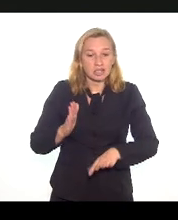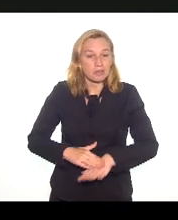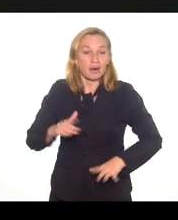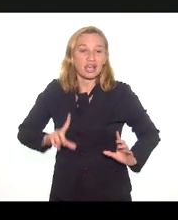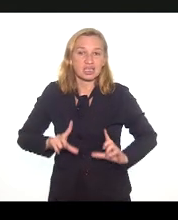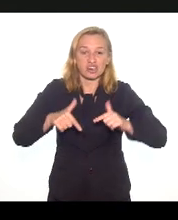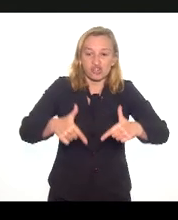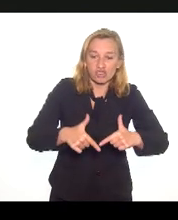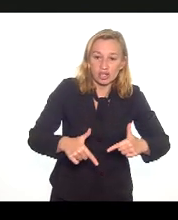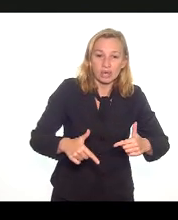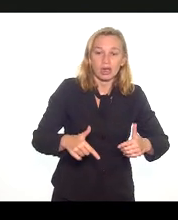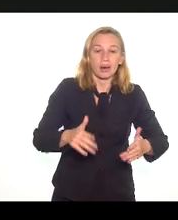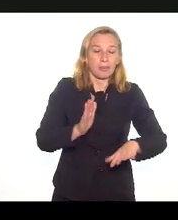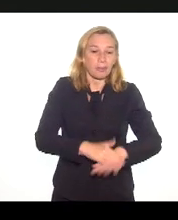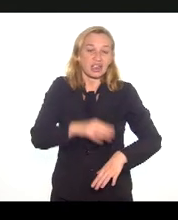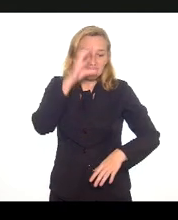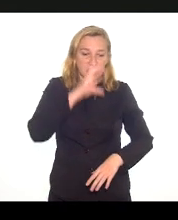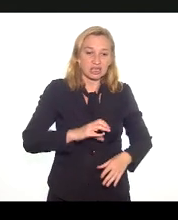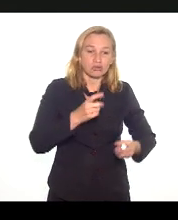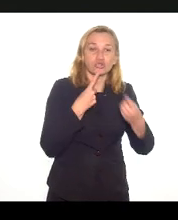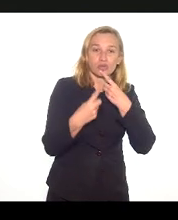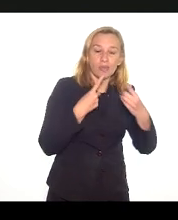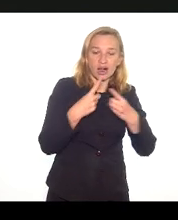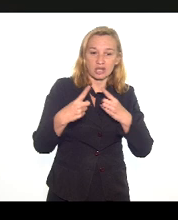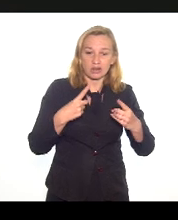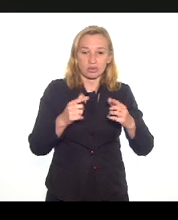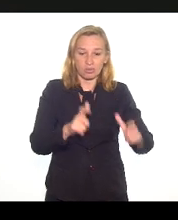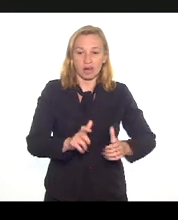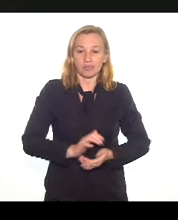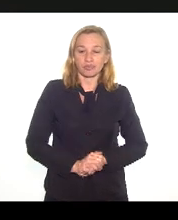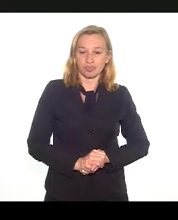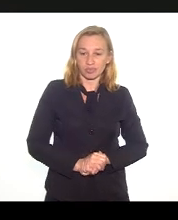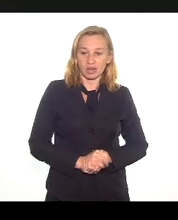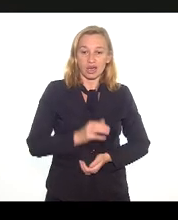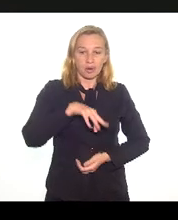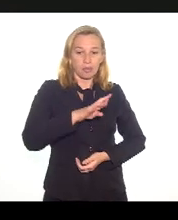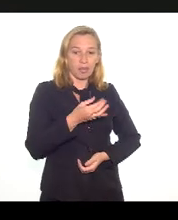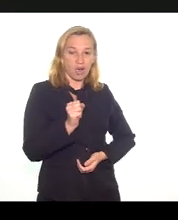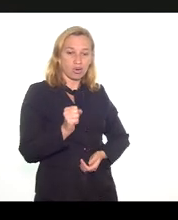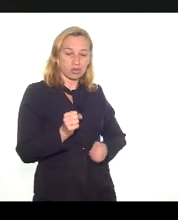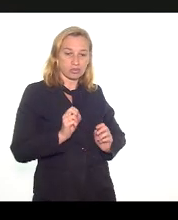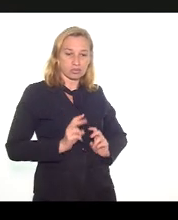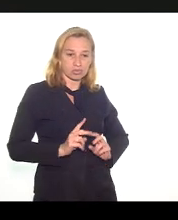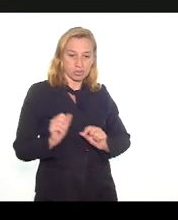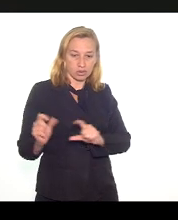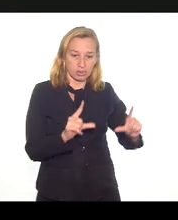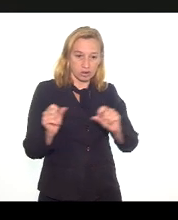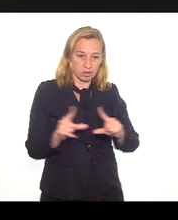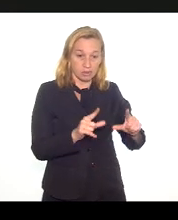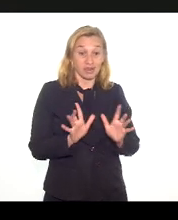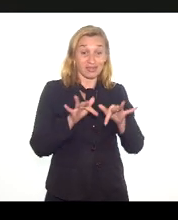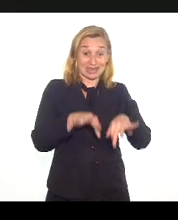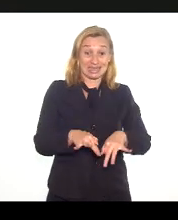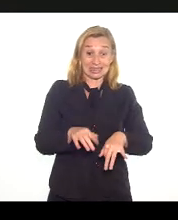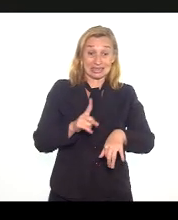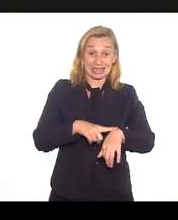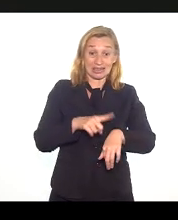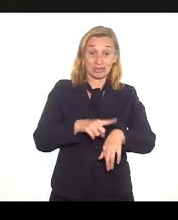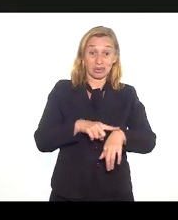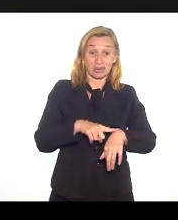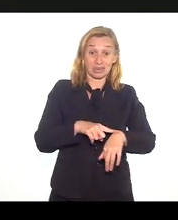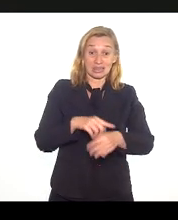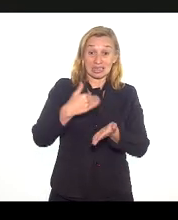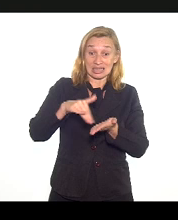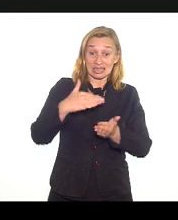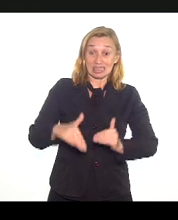ativa, mais cidadã do debate regional. Mauro, eu pediria que você avançasse aí para finalizar, para a gente falar para a Secretaria de